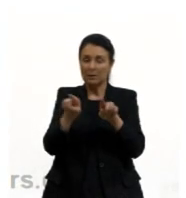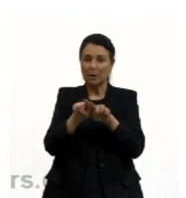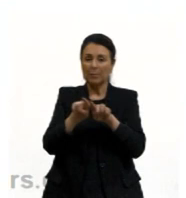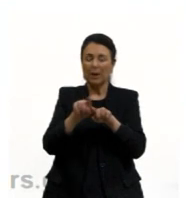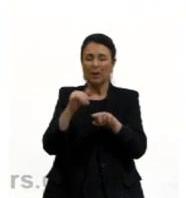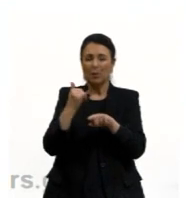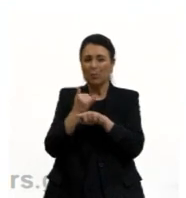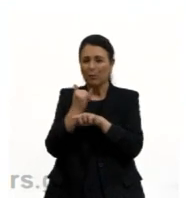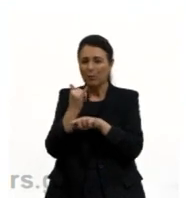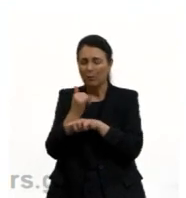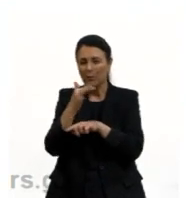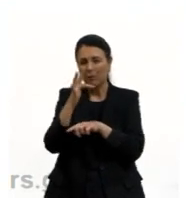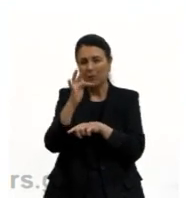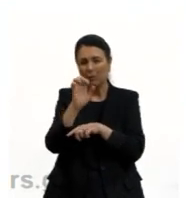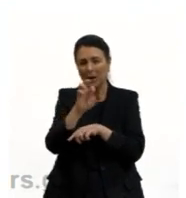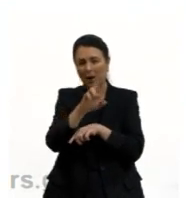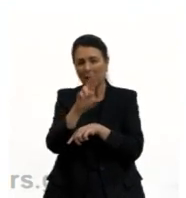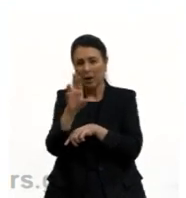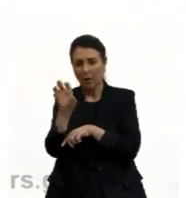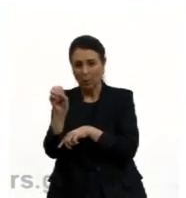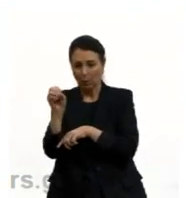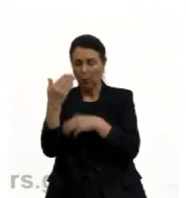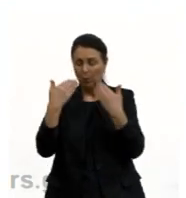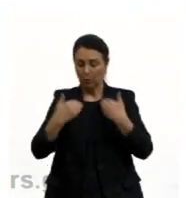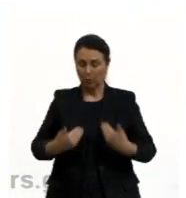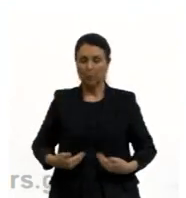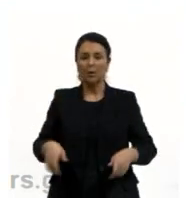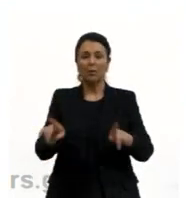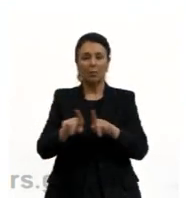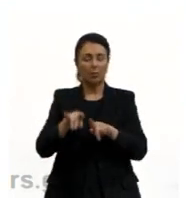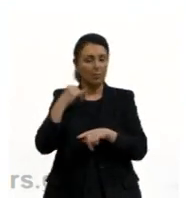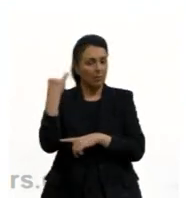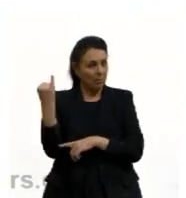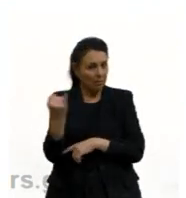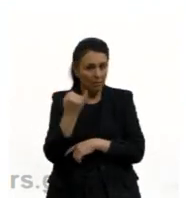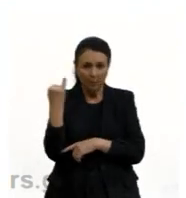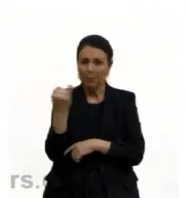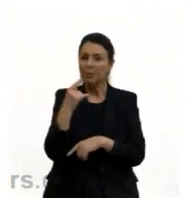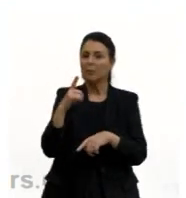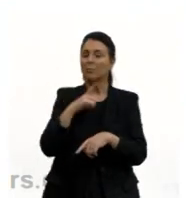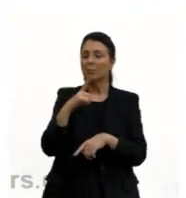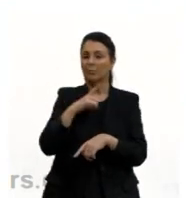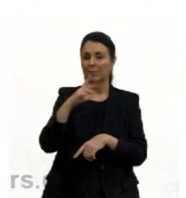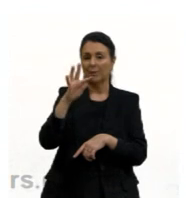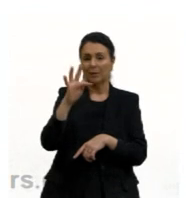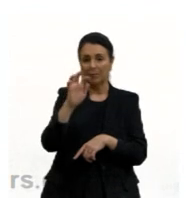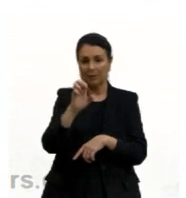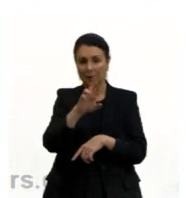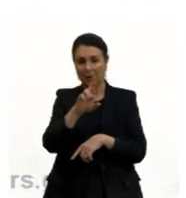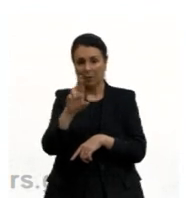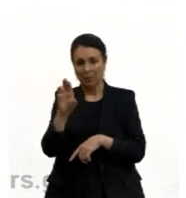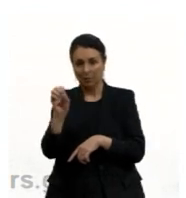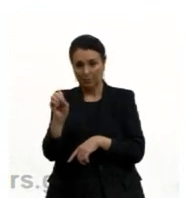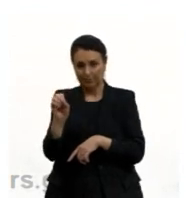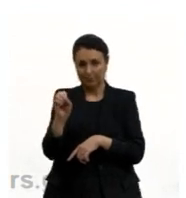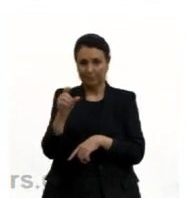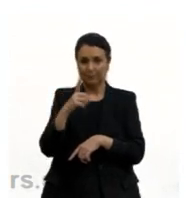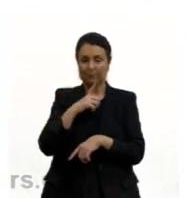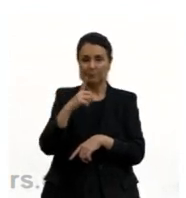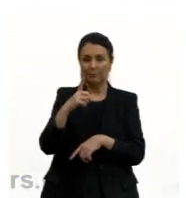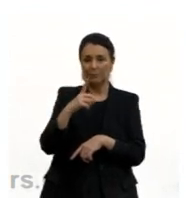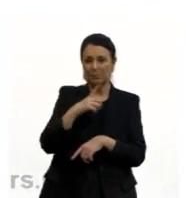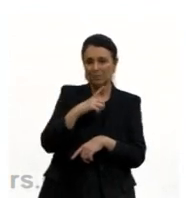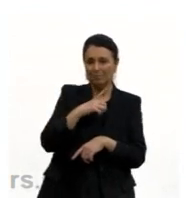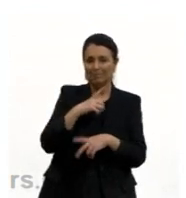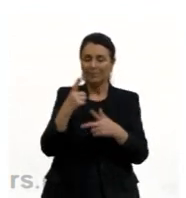que nós sabemos que é fundamental, qualquer exame de sangue que nós vamos fazer, a gente tem que fazer ferro, porque é onde aparece se a tem anemia